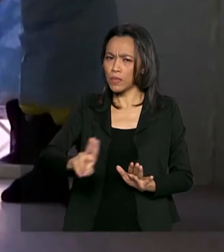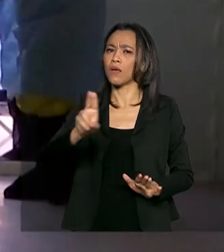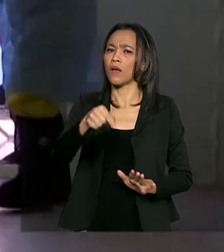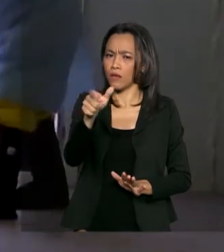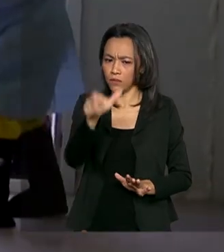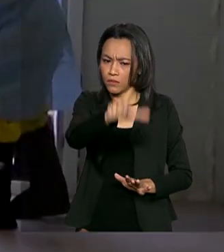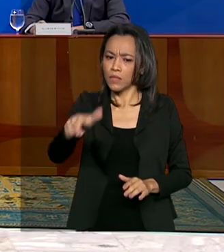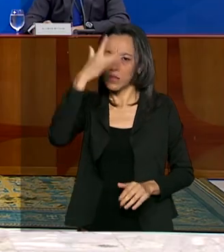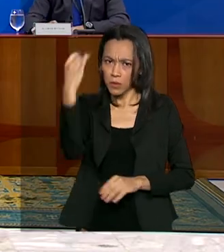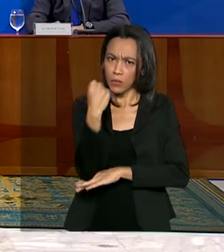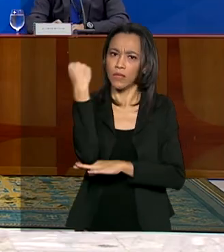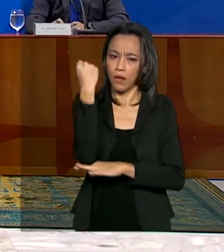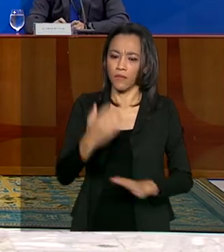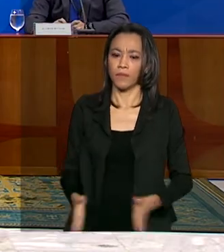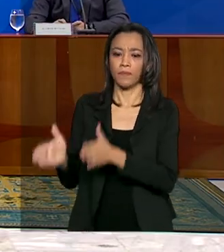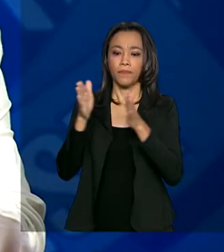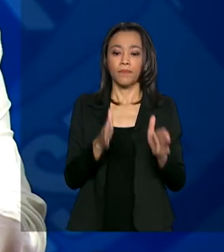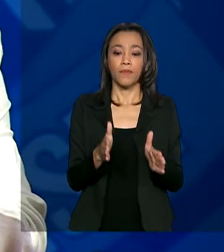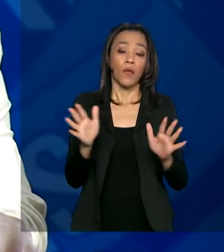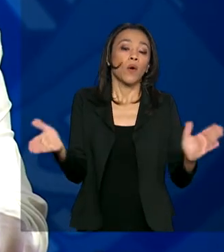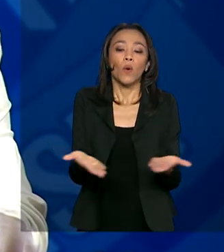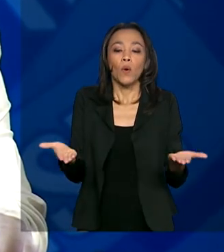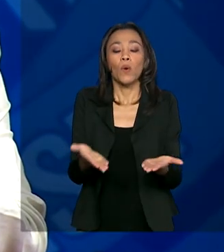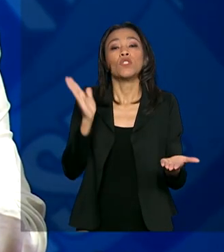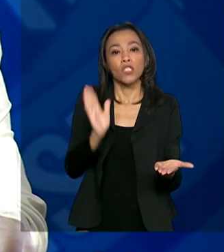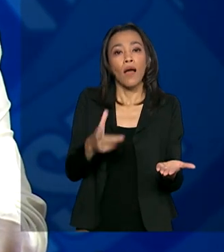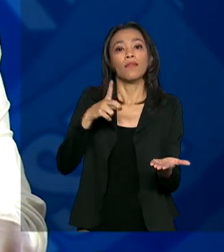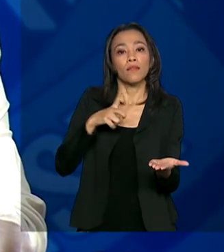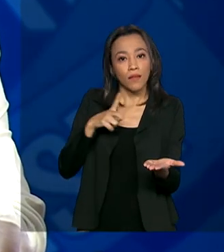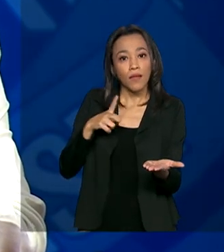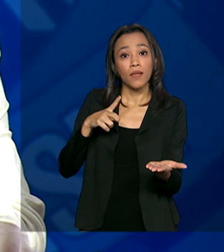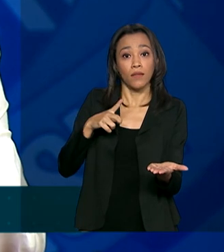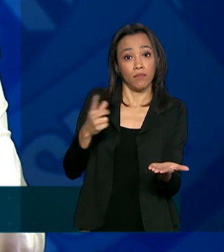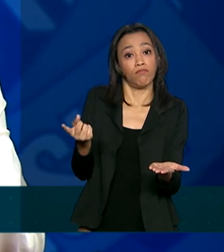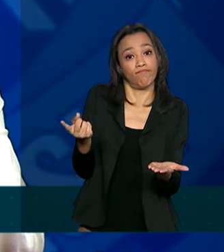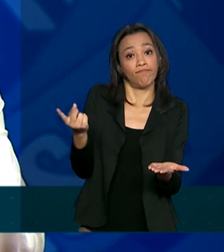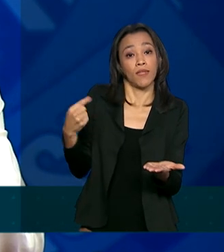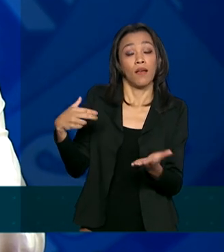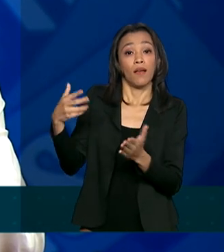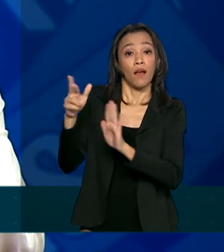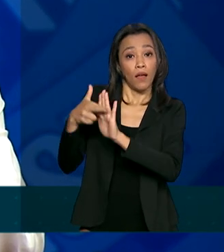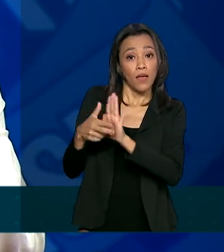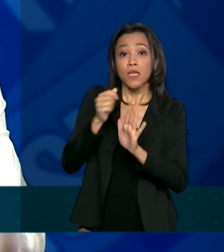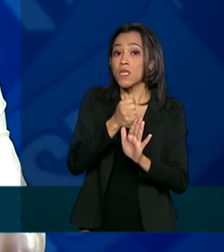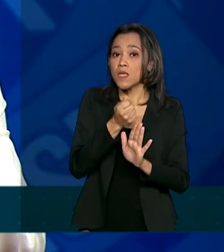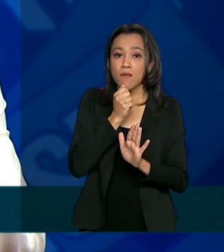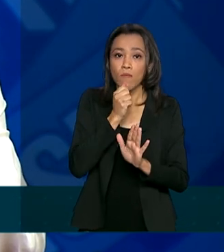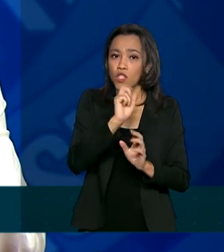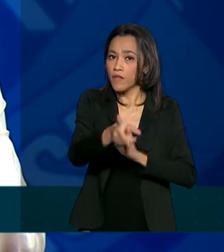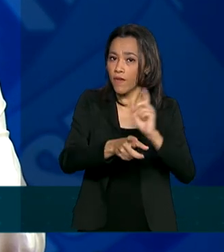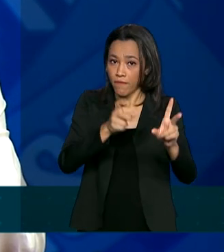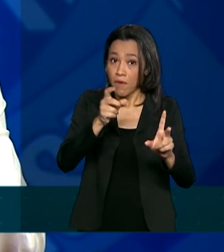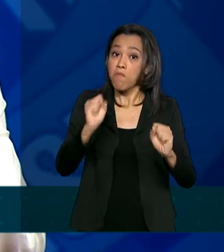pacientes. Hoje já existe a determinação de que essas medicações não sejam vendidas no âmbito das